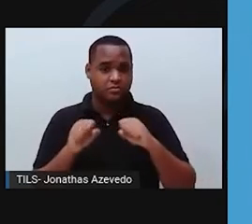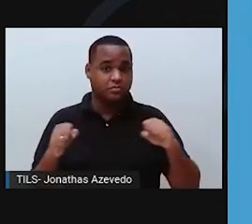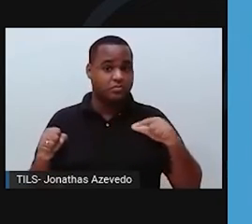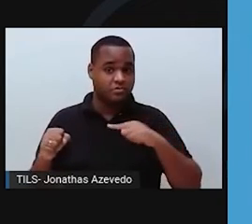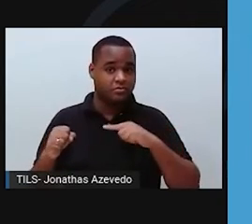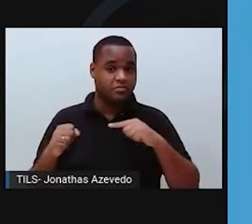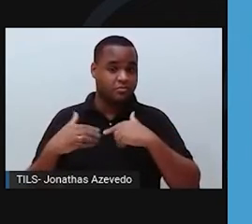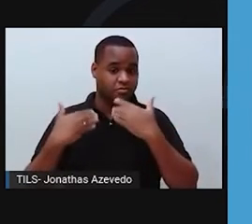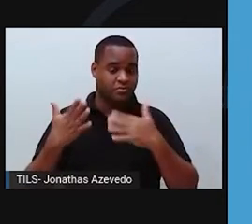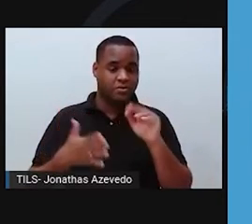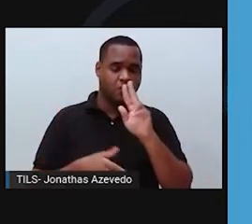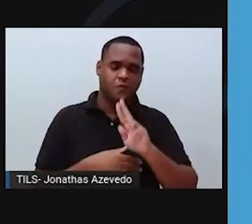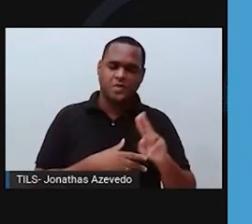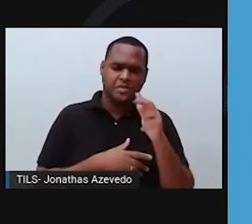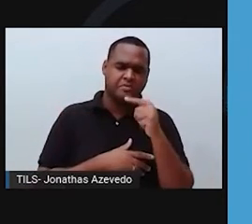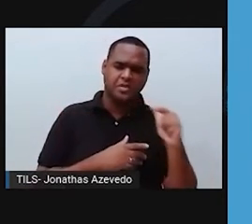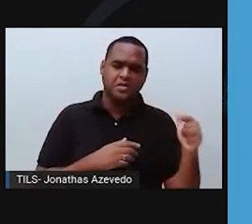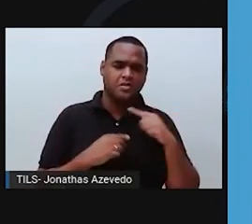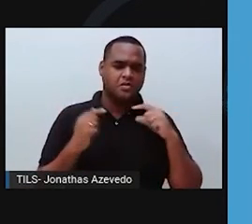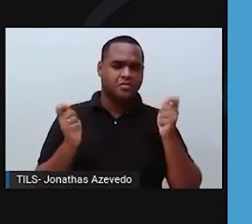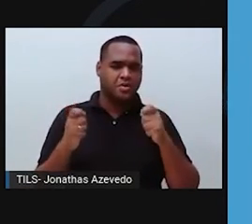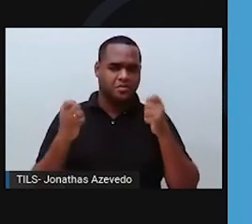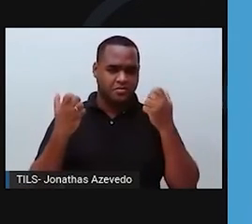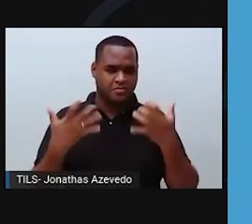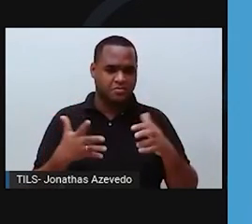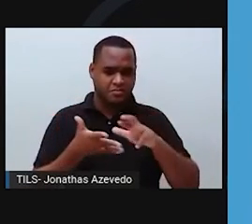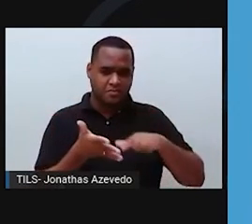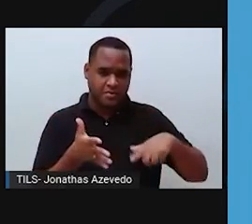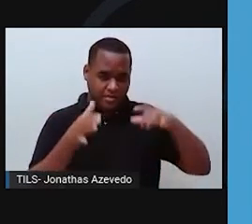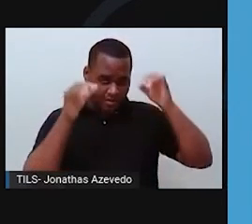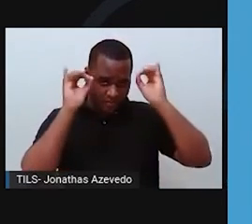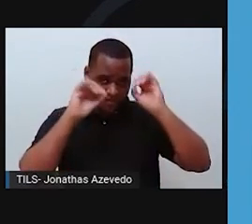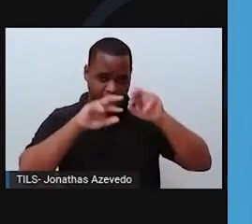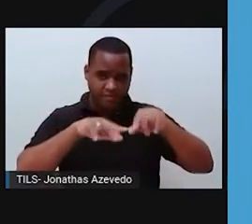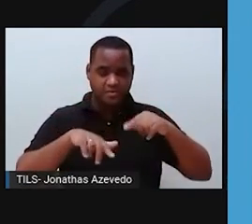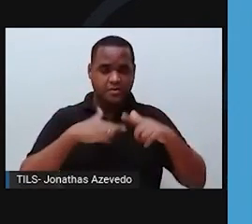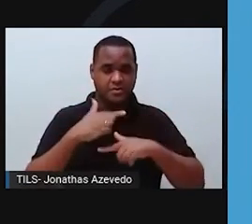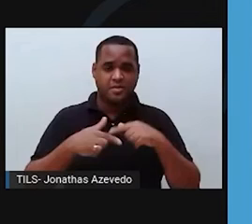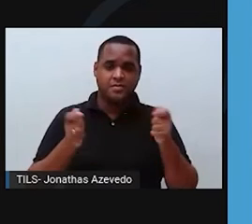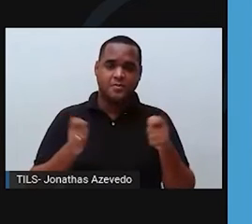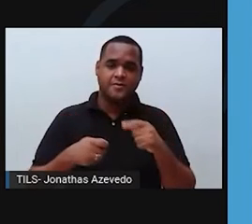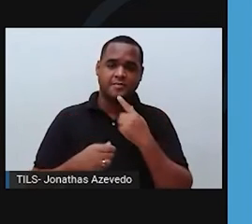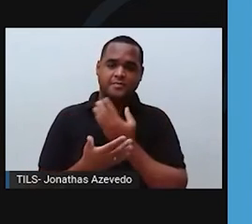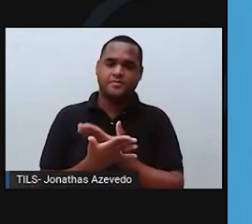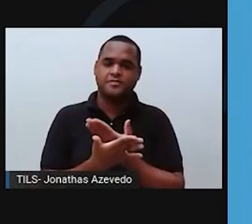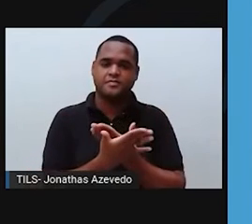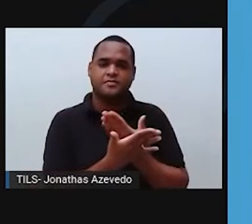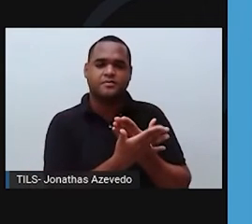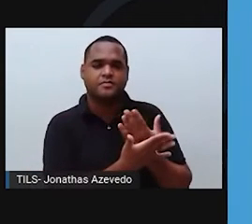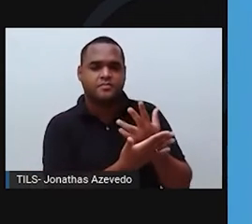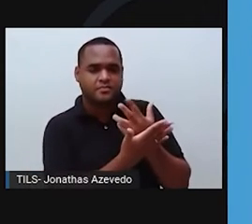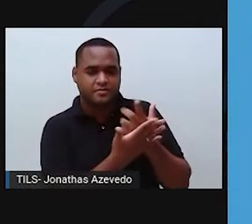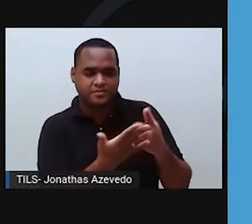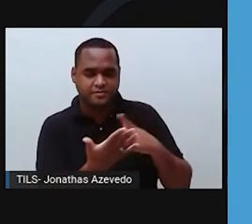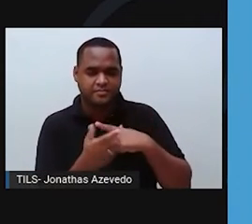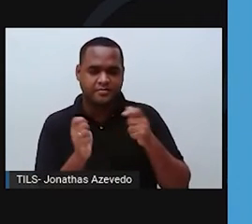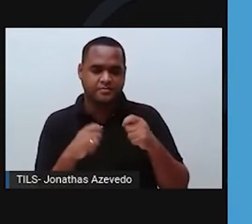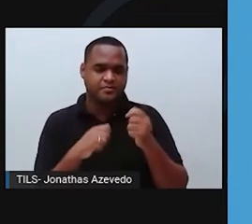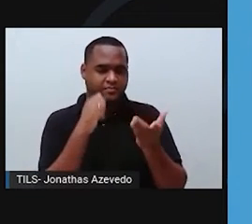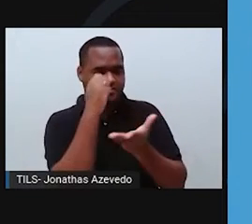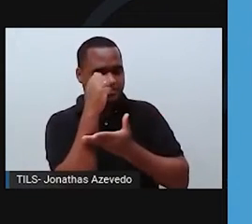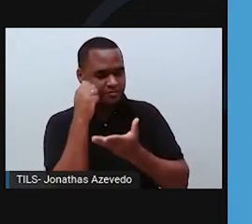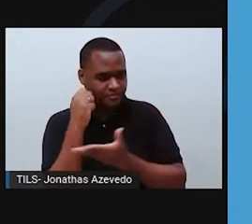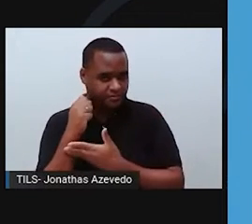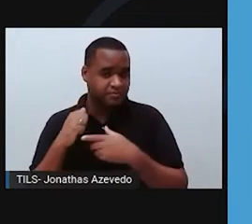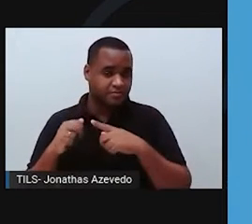sendo mal utilizada e que poderia abrigar toda a demanda por esse tipo de atividade. Estudos mostram que quando as medidas contra o desmatamento